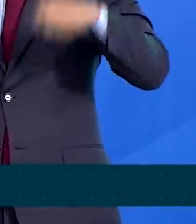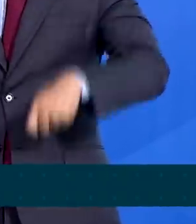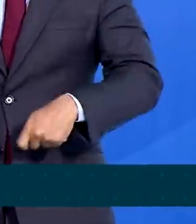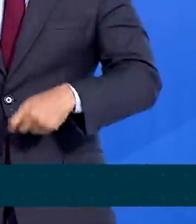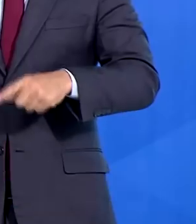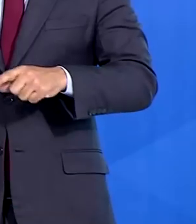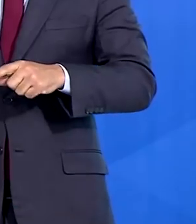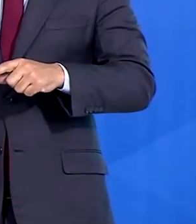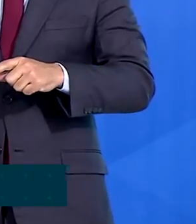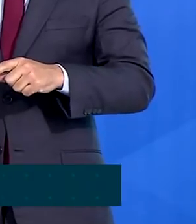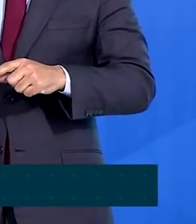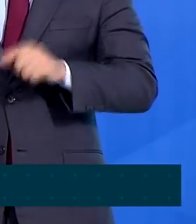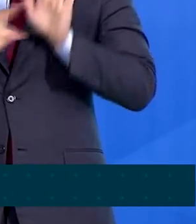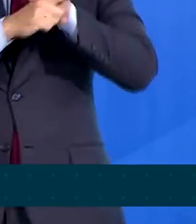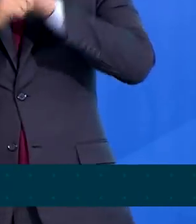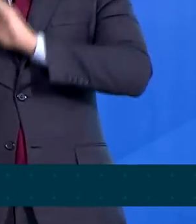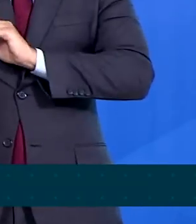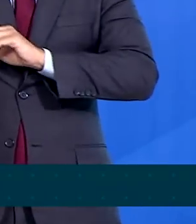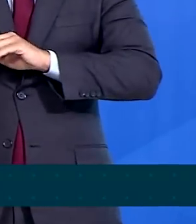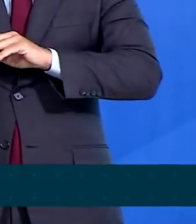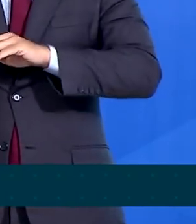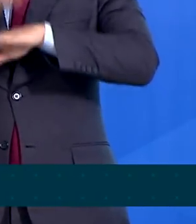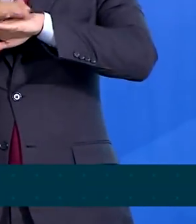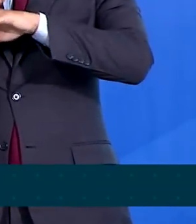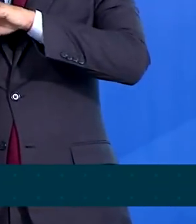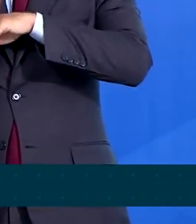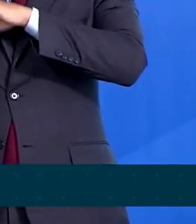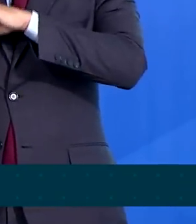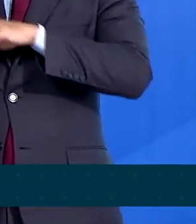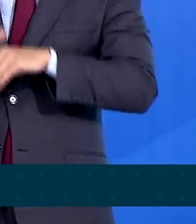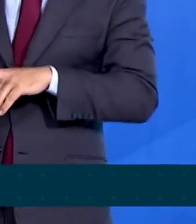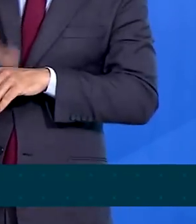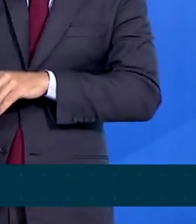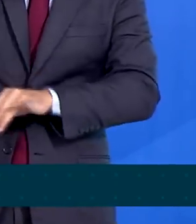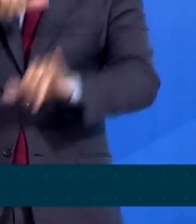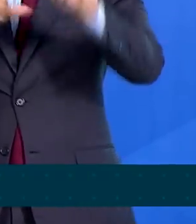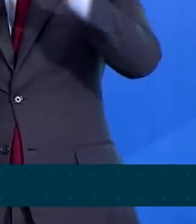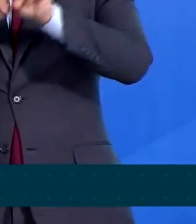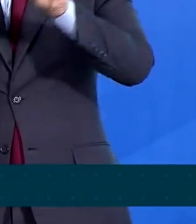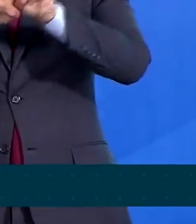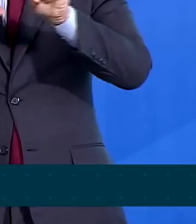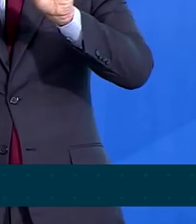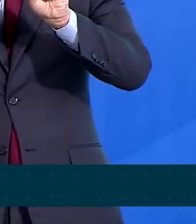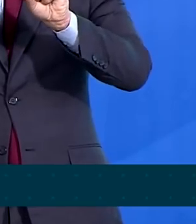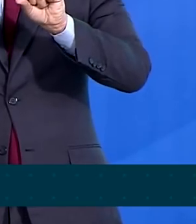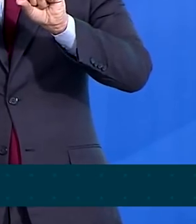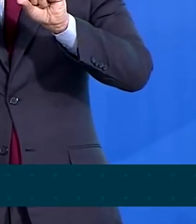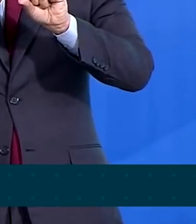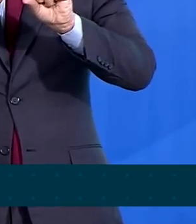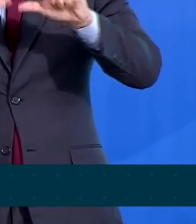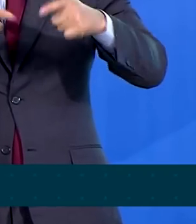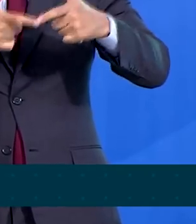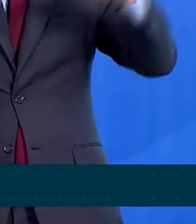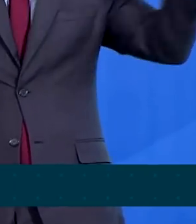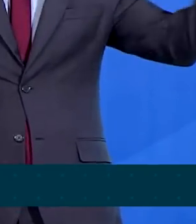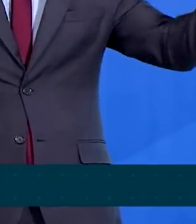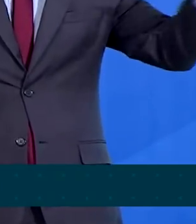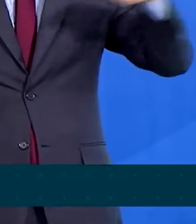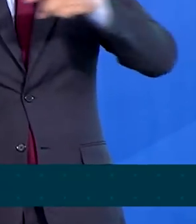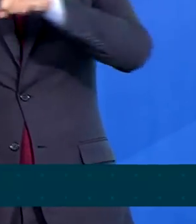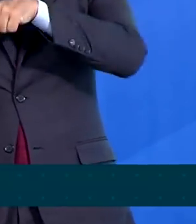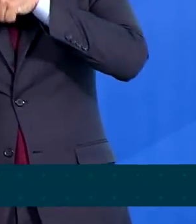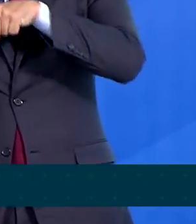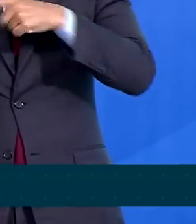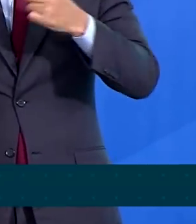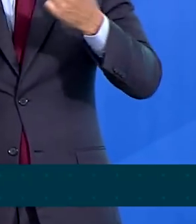o brasileiro voe mais, com que a aviação executiva cresça, com que a aviação agrícola